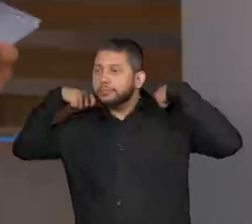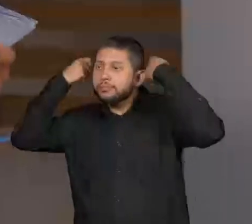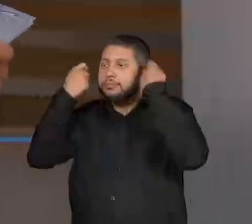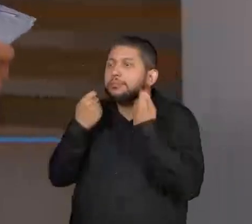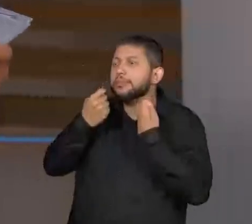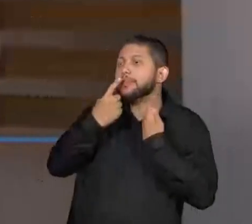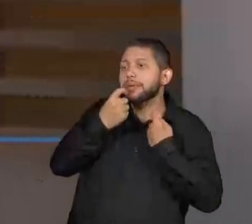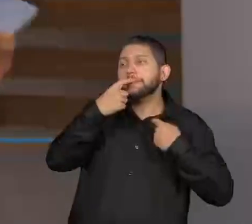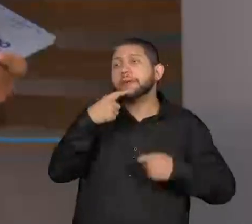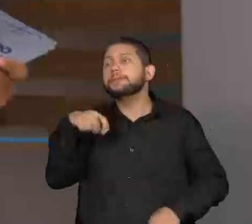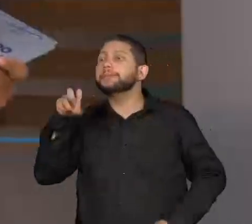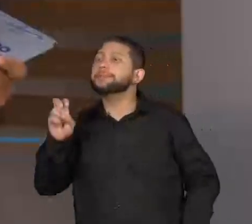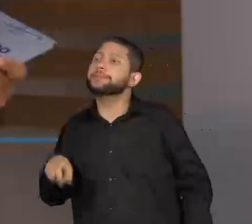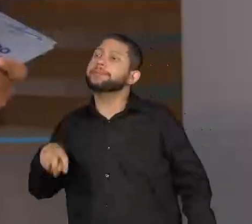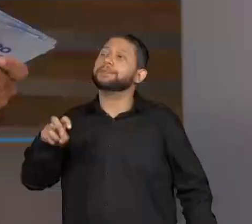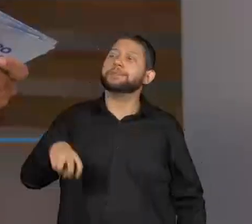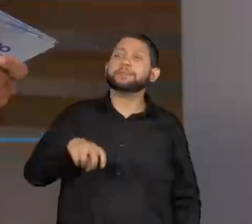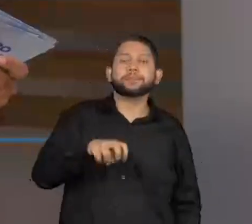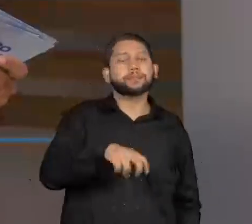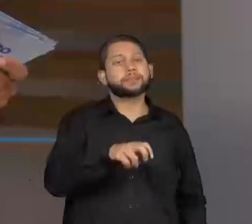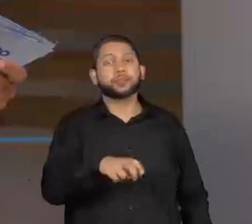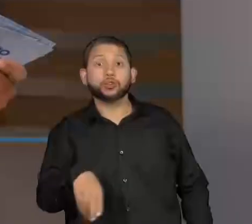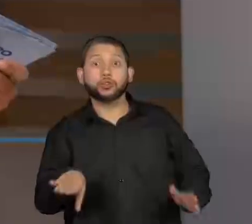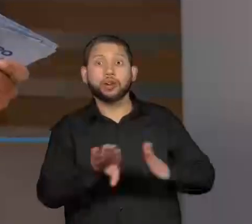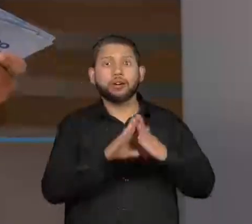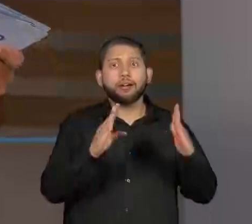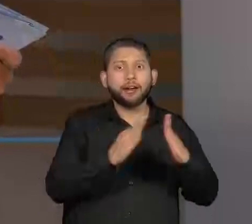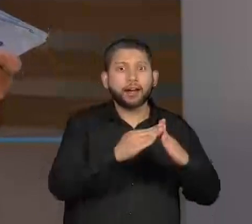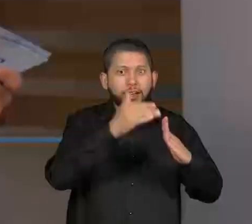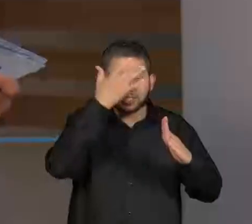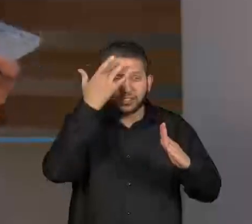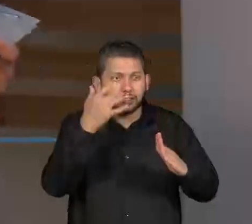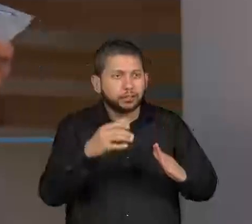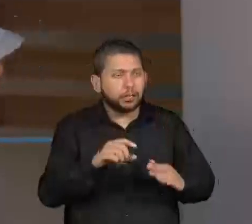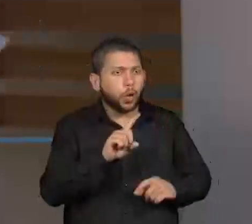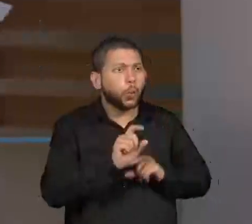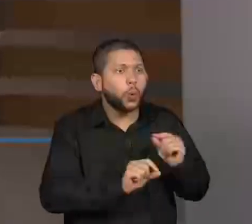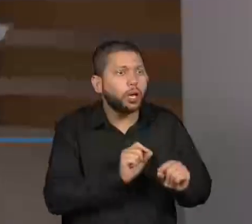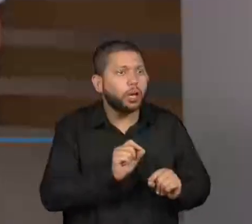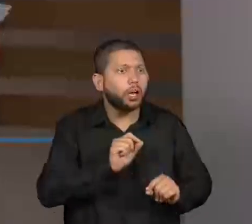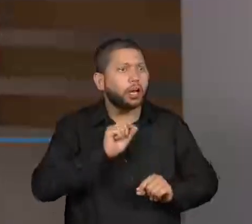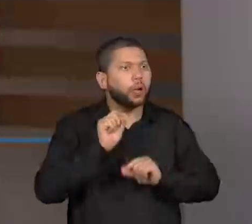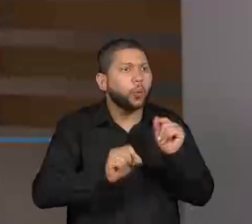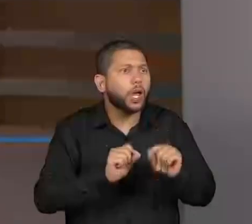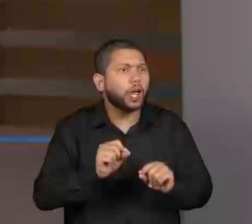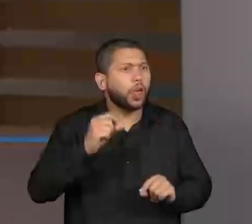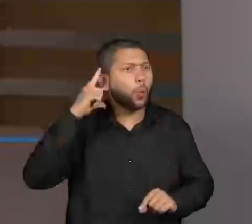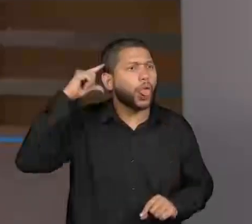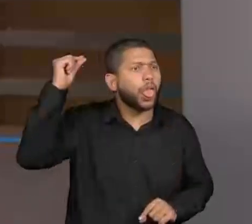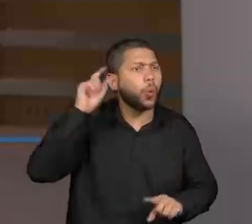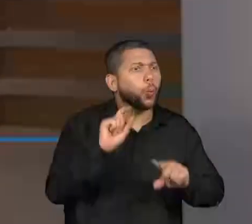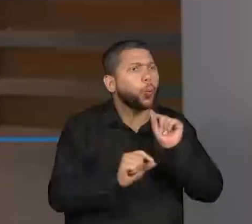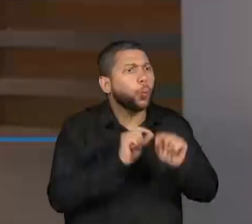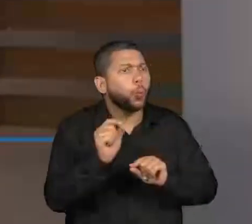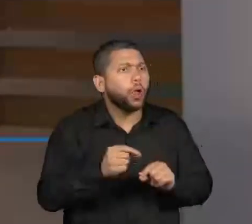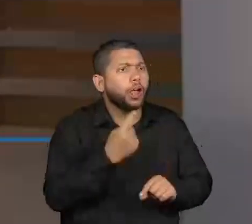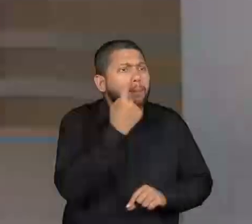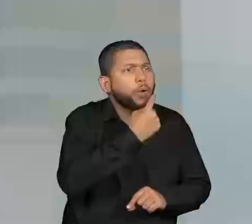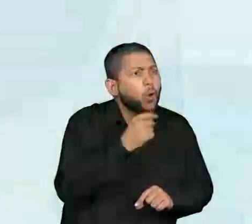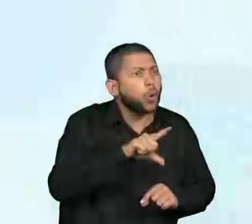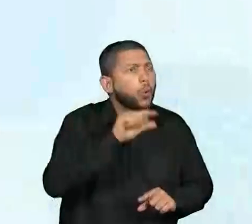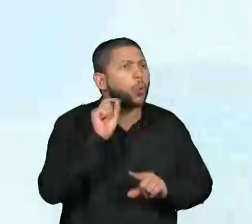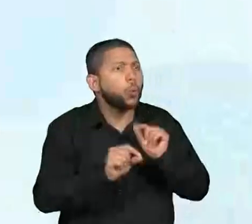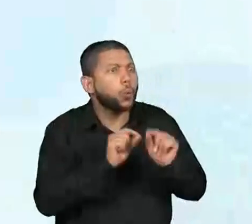do lobo mau. Então, é o grande clímax. A gente fica esperando aquele momento certo da história. Então, é o clímax.